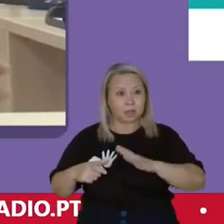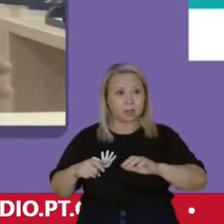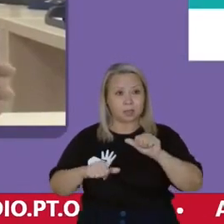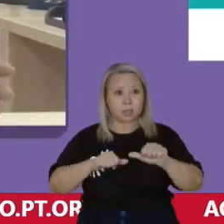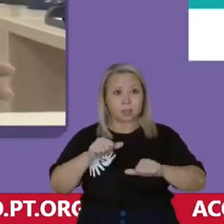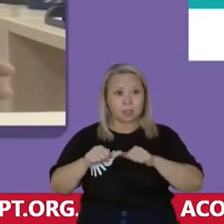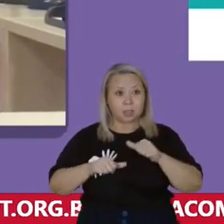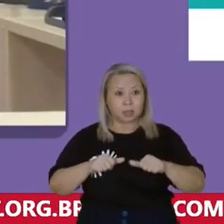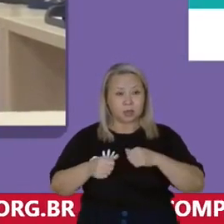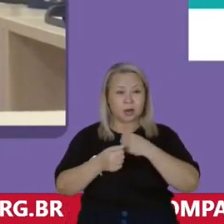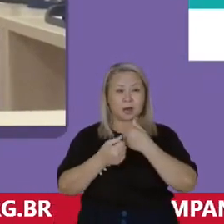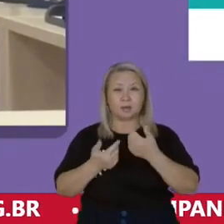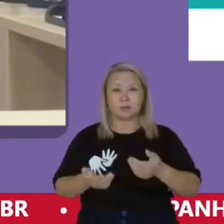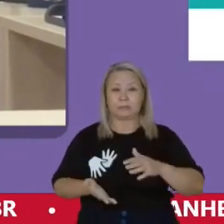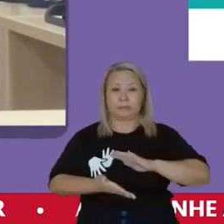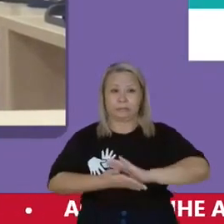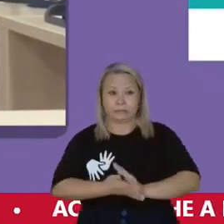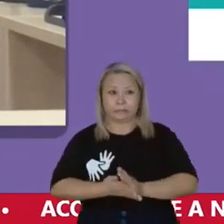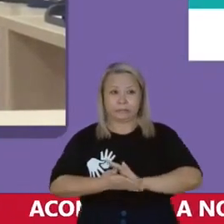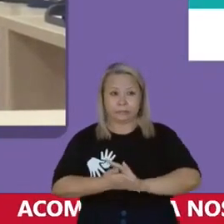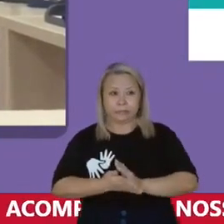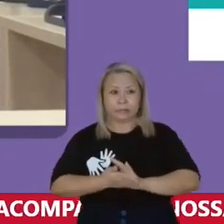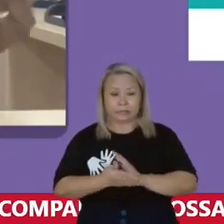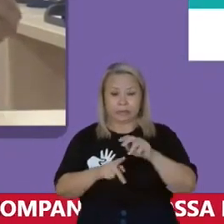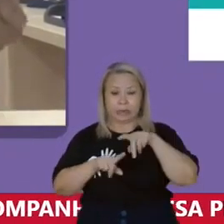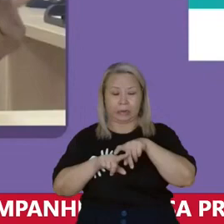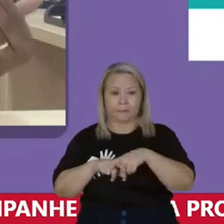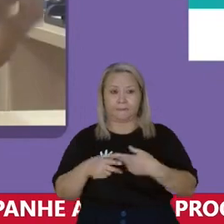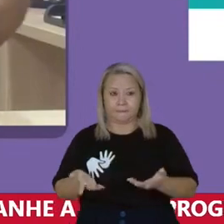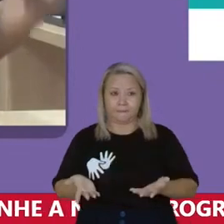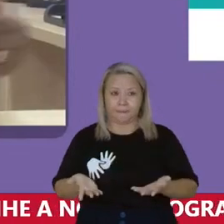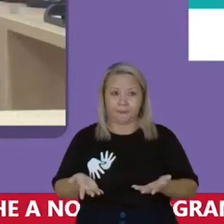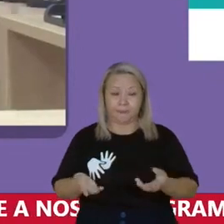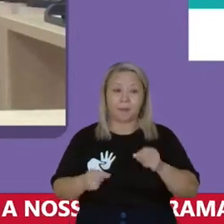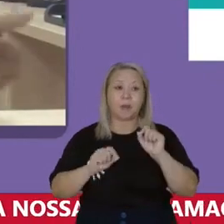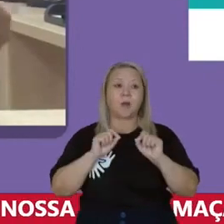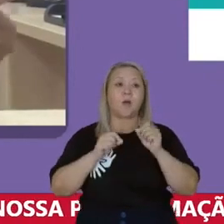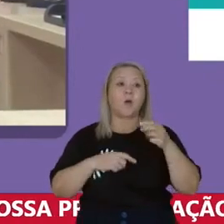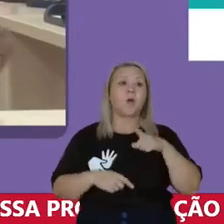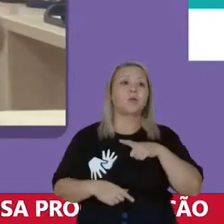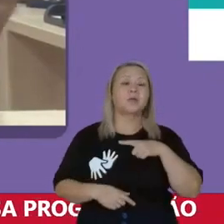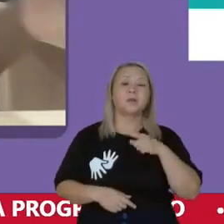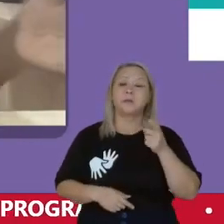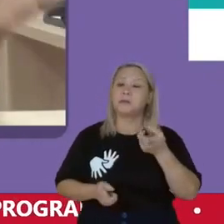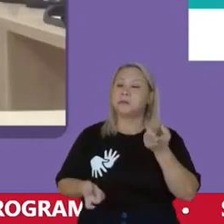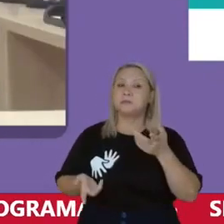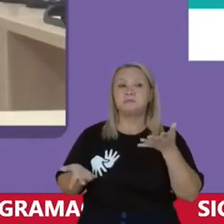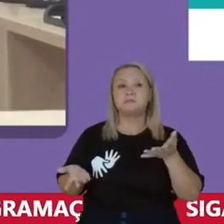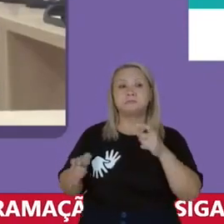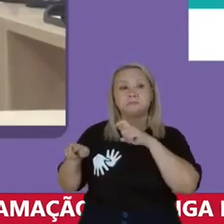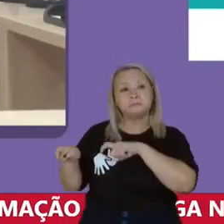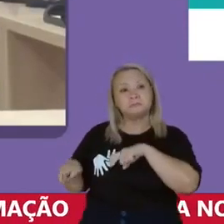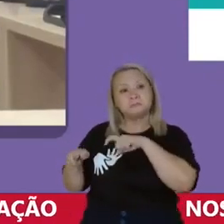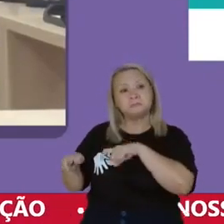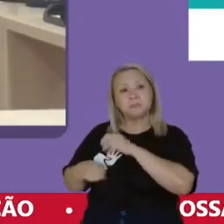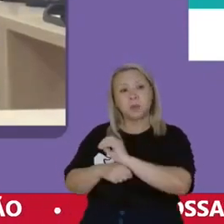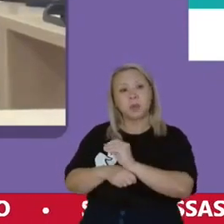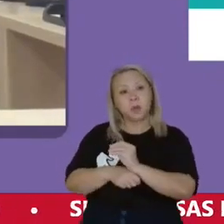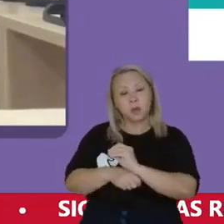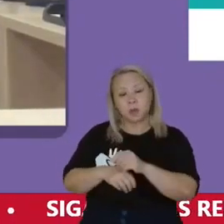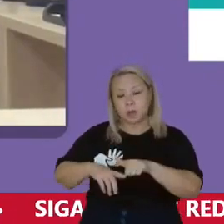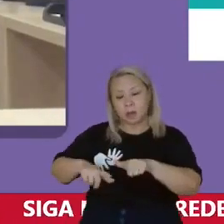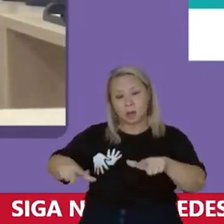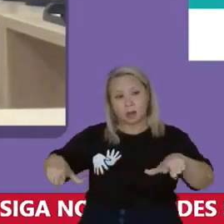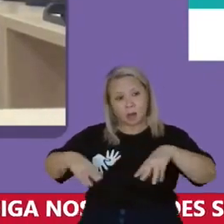burros de carga É diferente Então o que tinha para eles fazer era cuidar disso